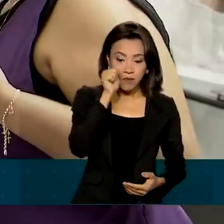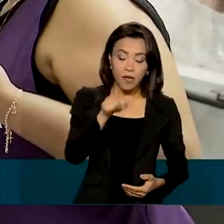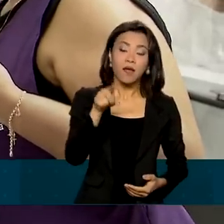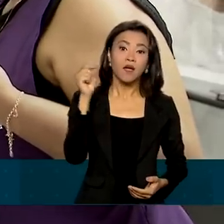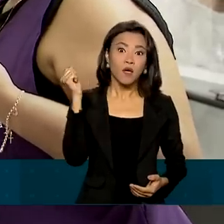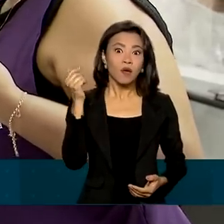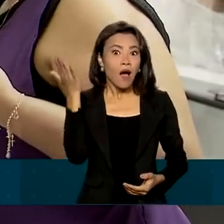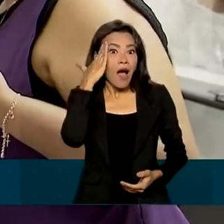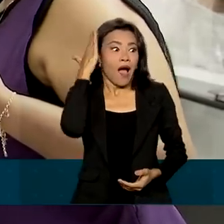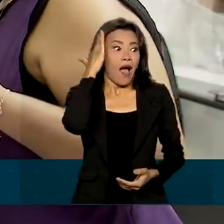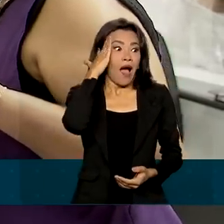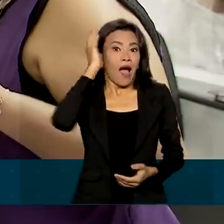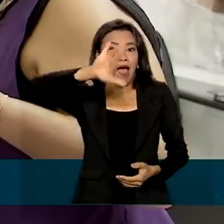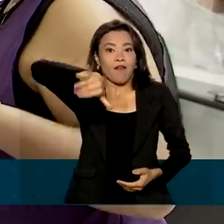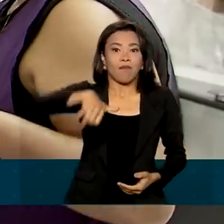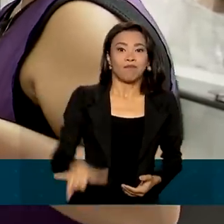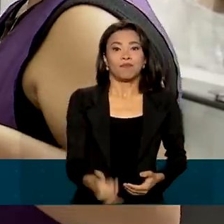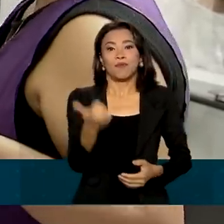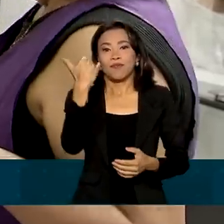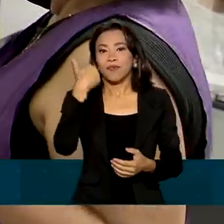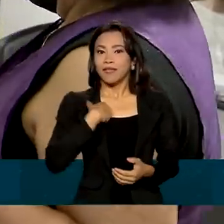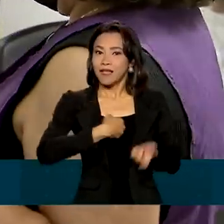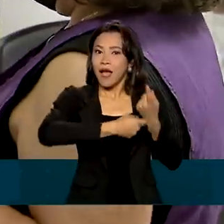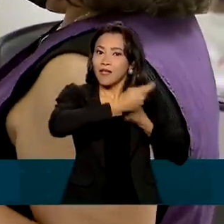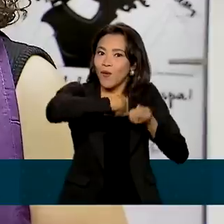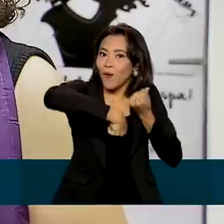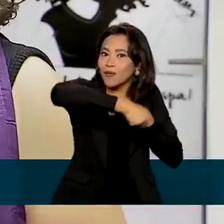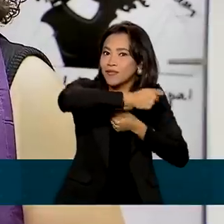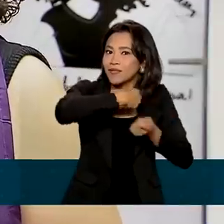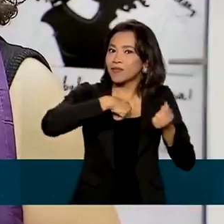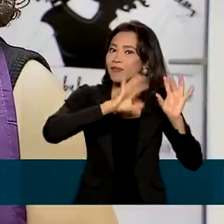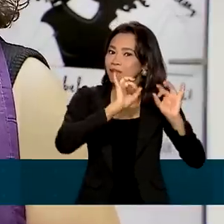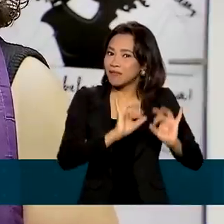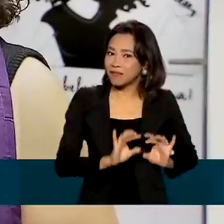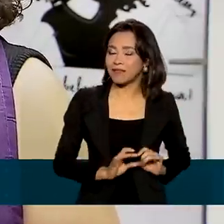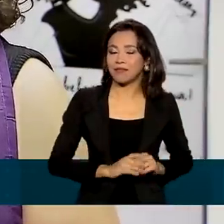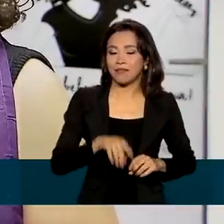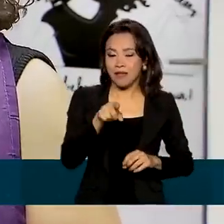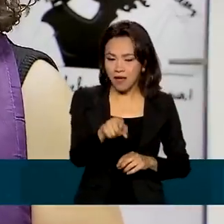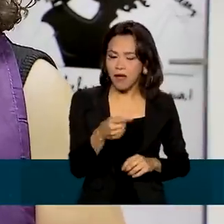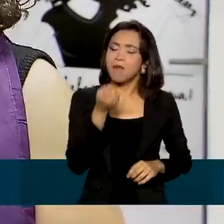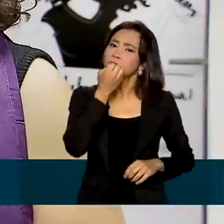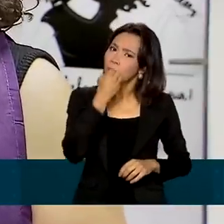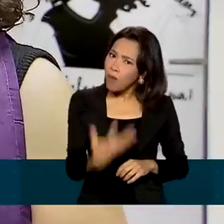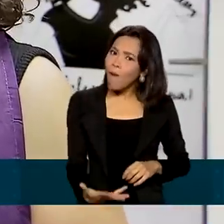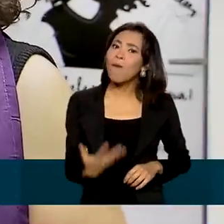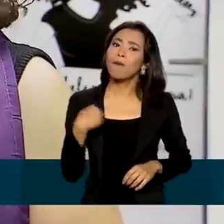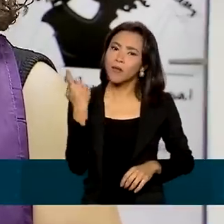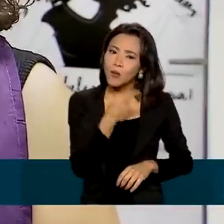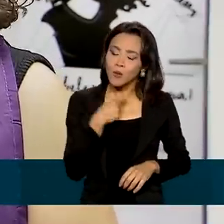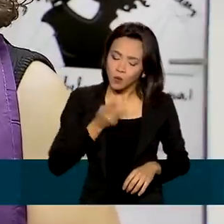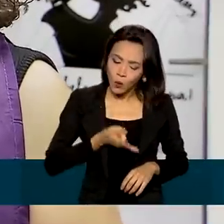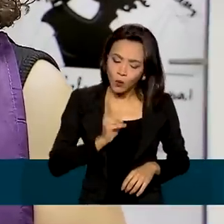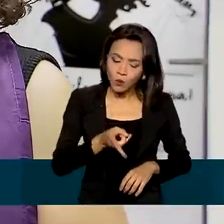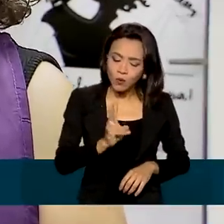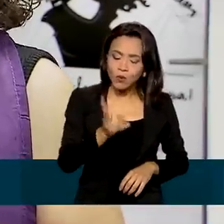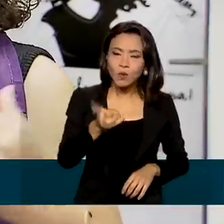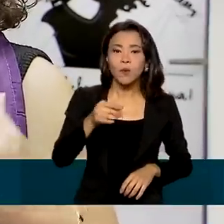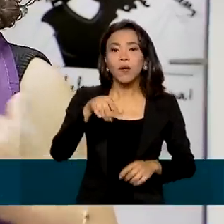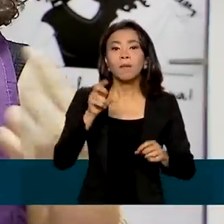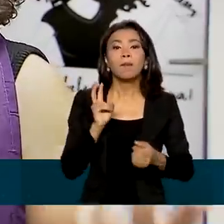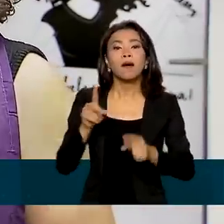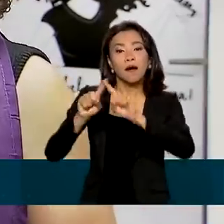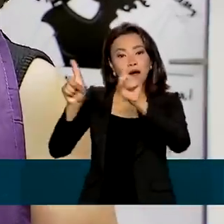ação e vai aproveitar as condições especiais. Muito oportuno para que a gente continue mantendo os nossos funcionários